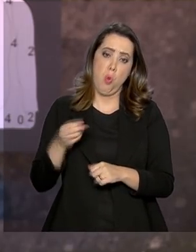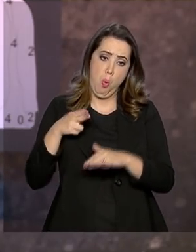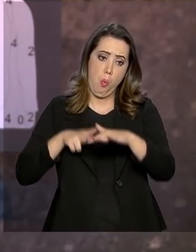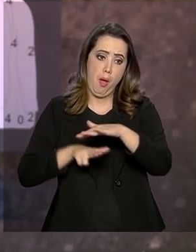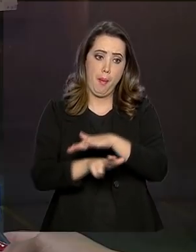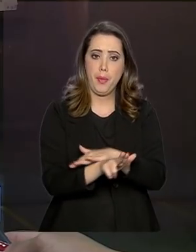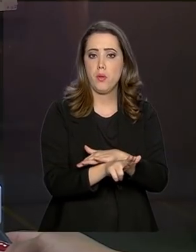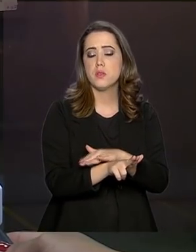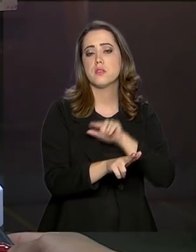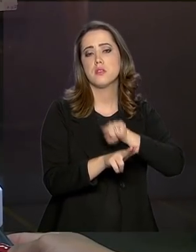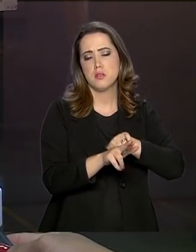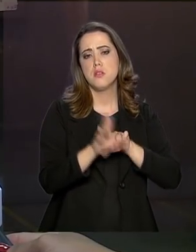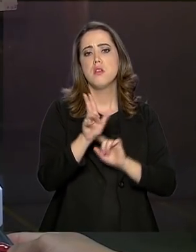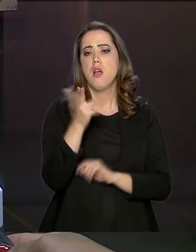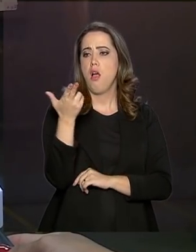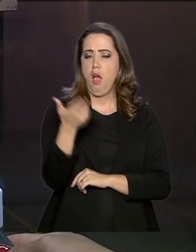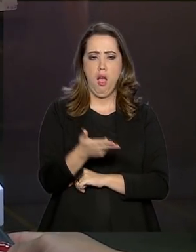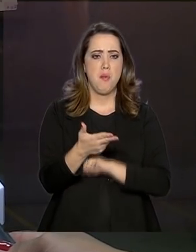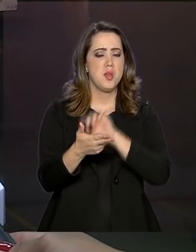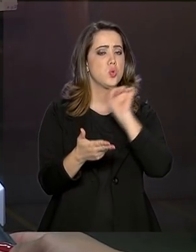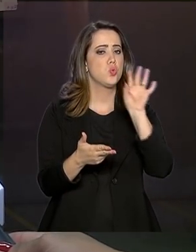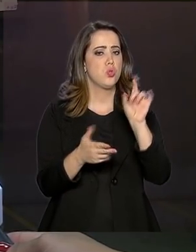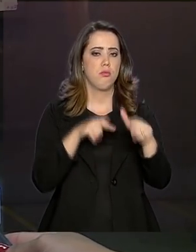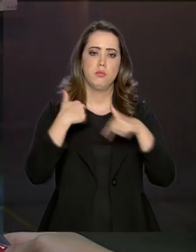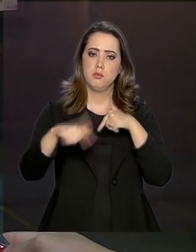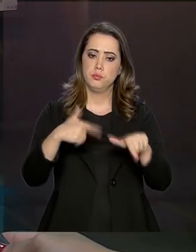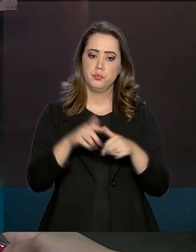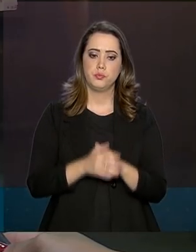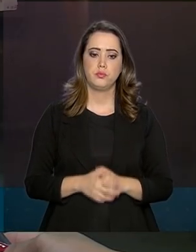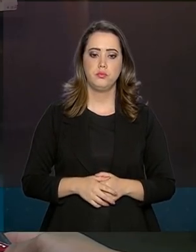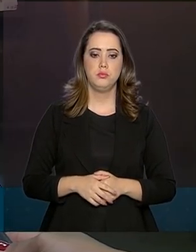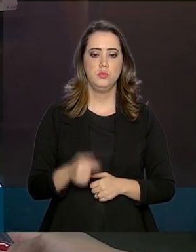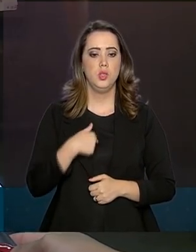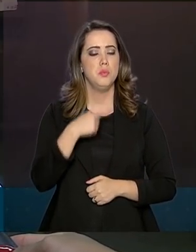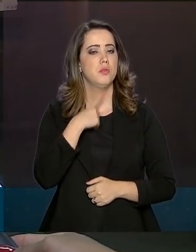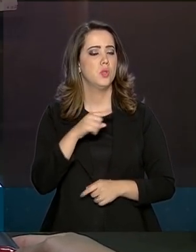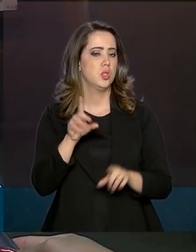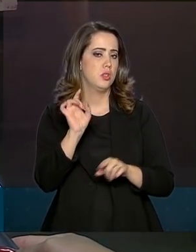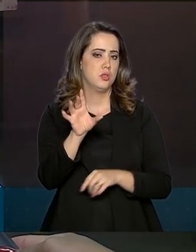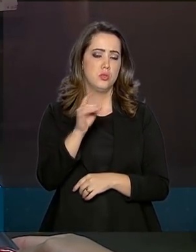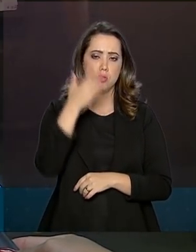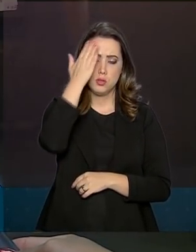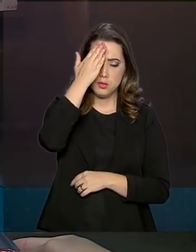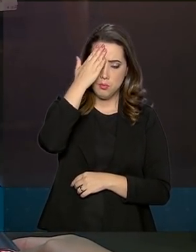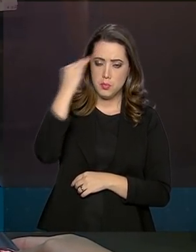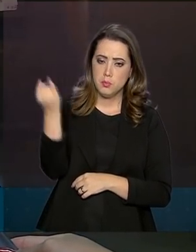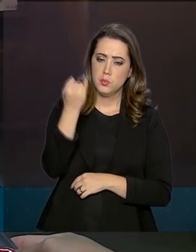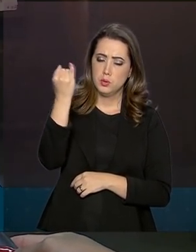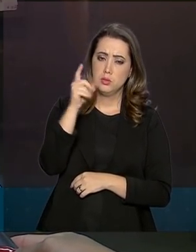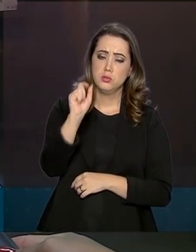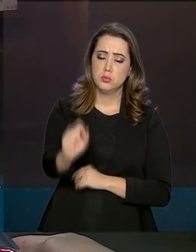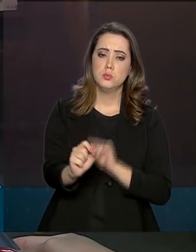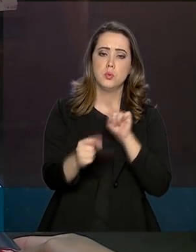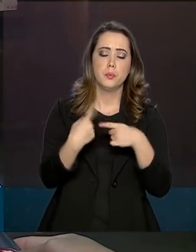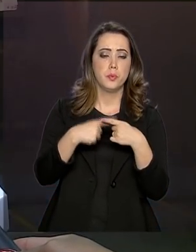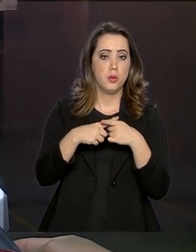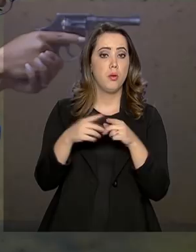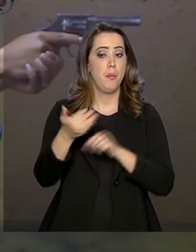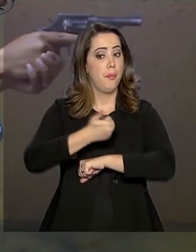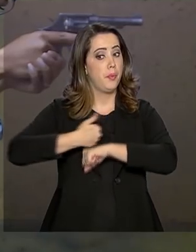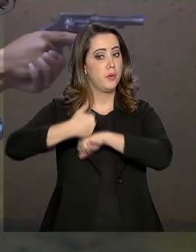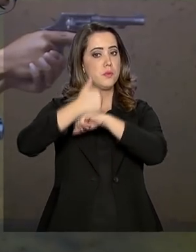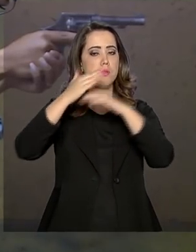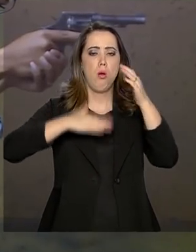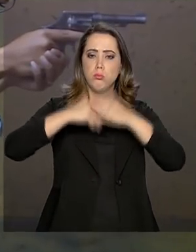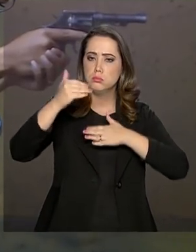ela, arma é só para trabalho mesmo. O meu interesse também em saber sobre esse assunto é por conta da profissão.